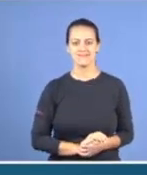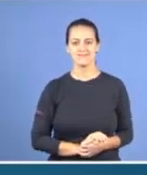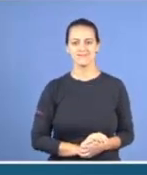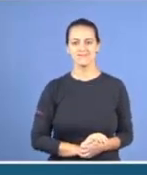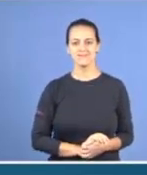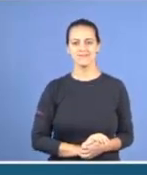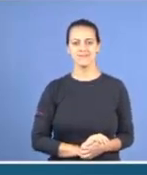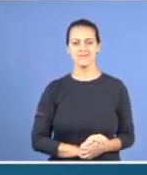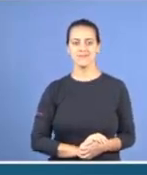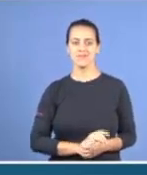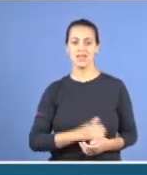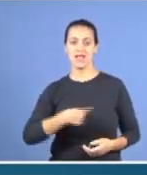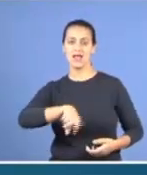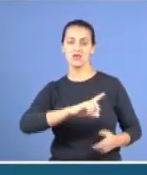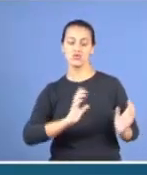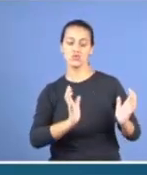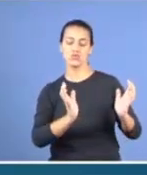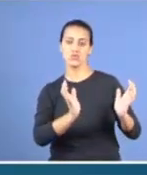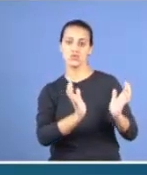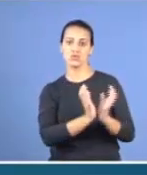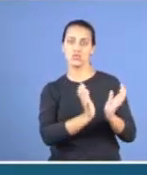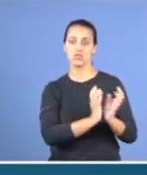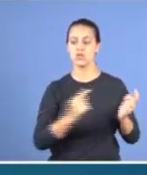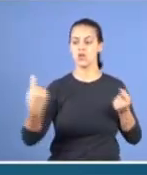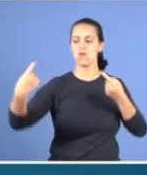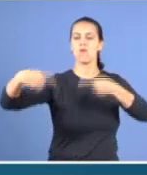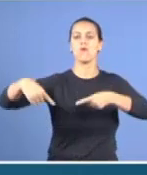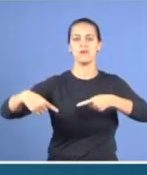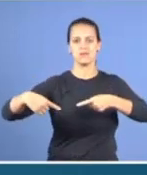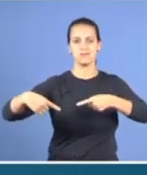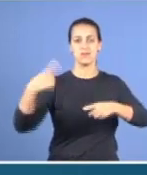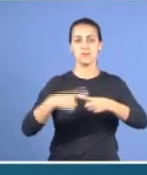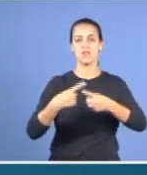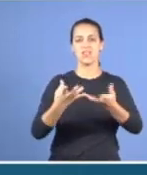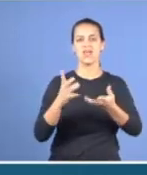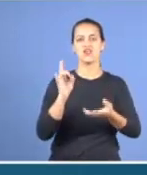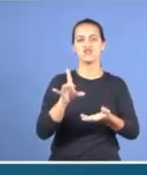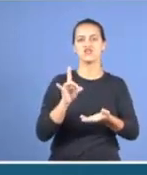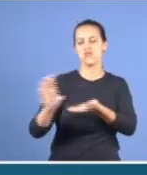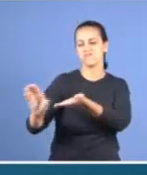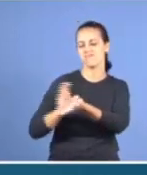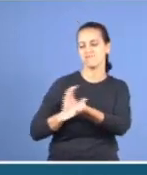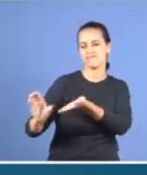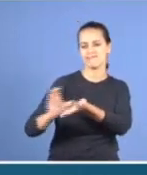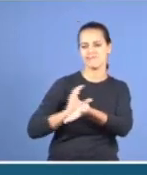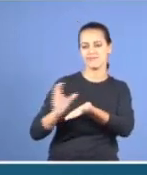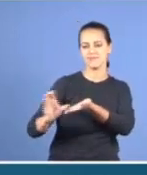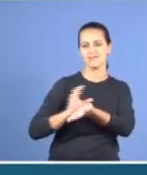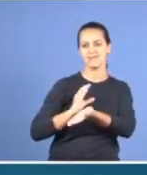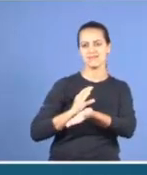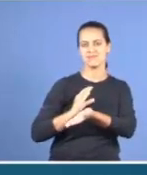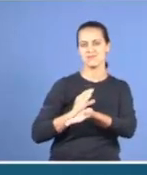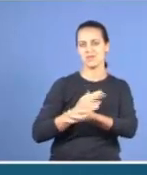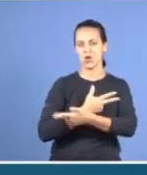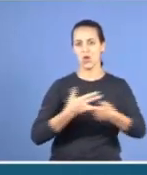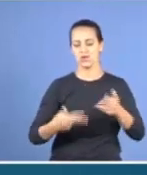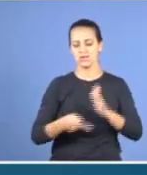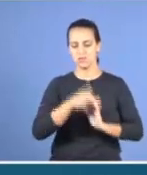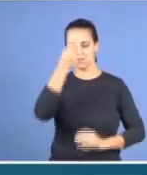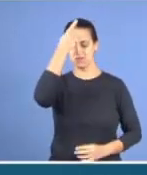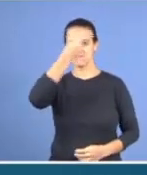essa posição, dos nobres e magistrados, que queriam apenas, os benefícios, é, pessoais,